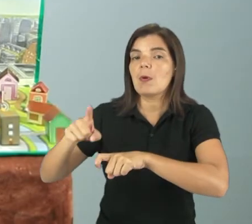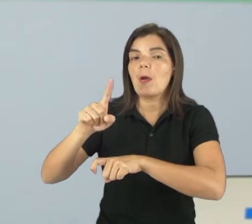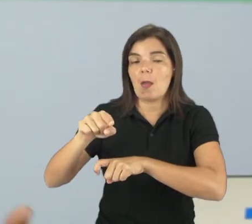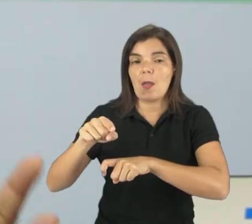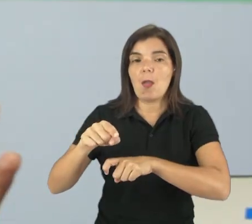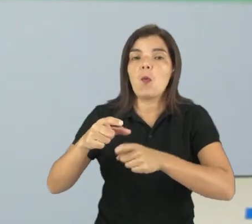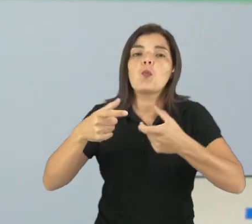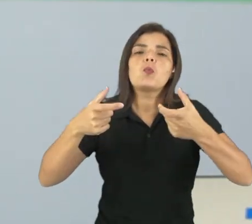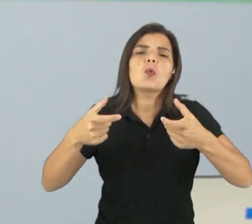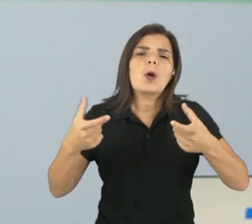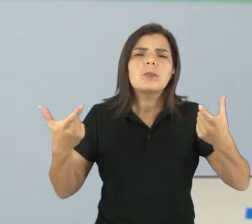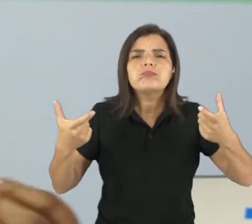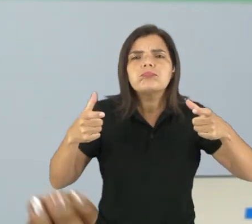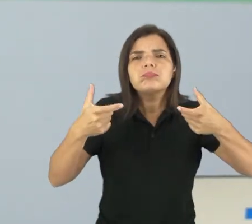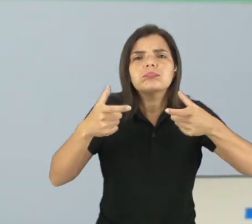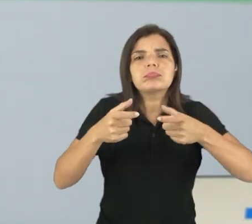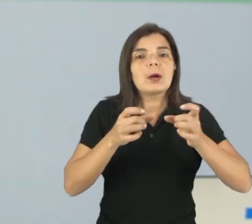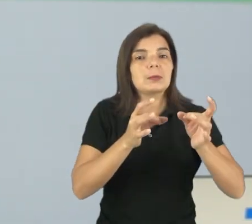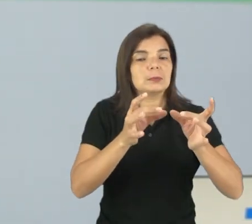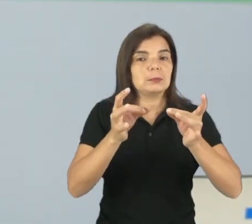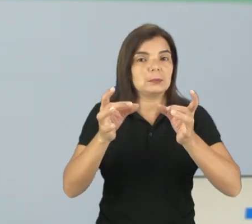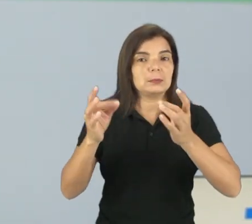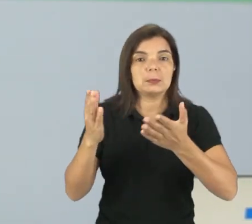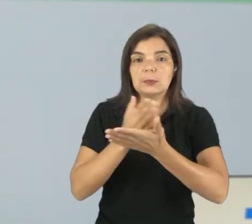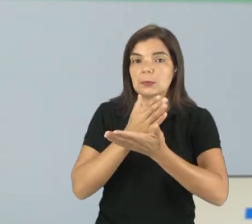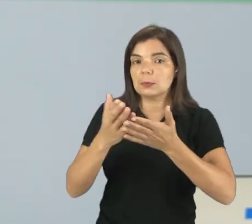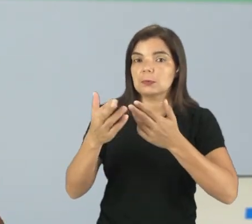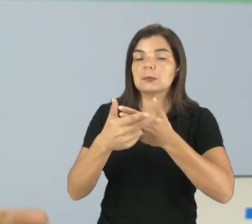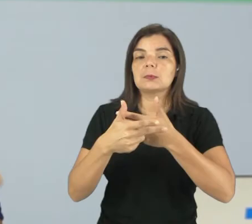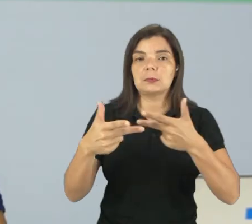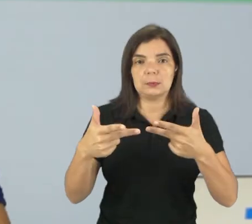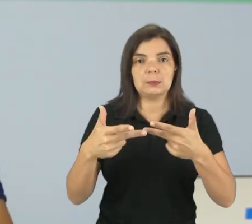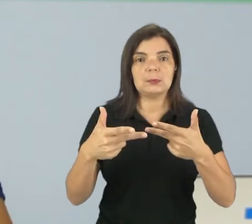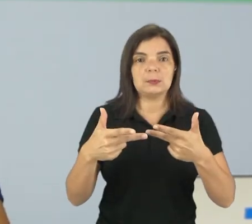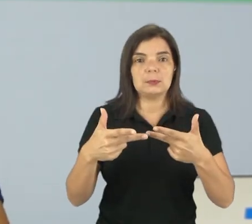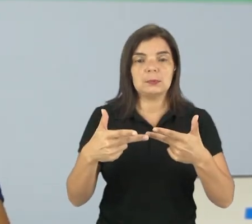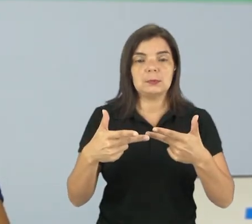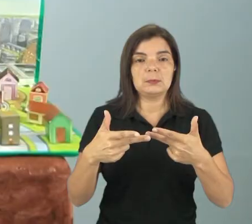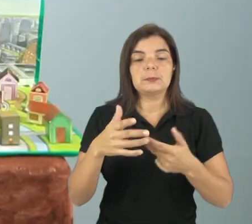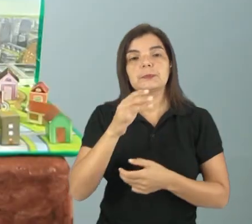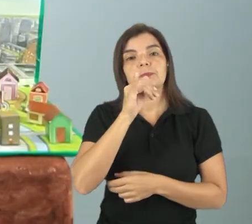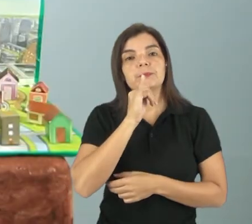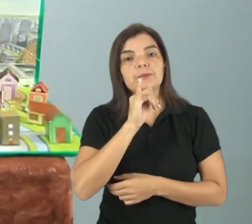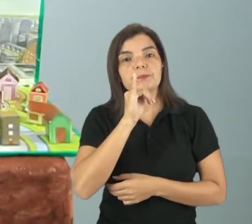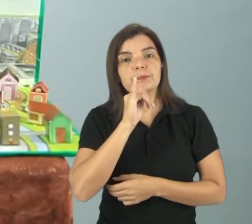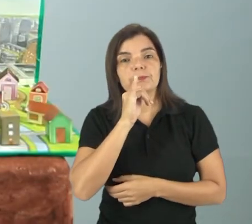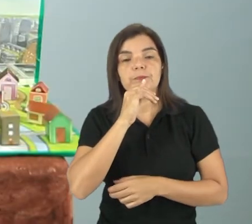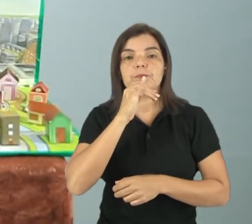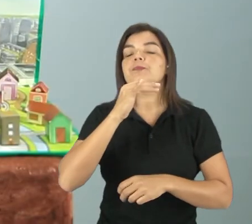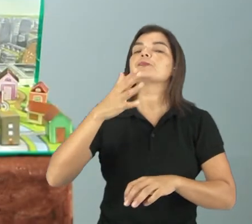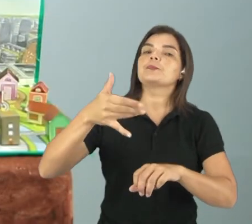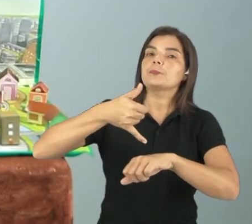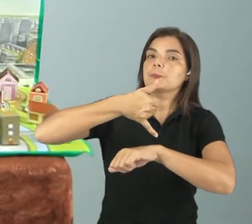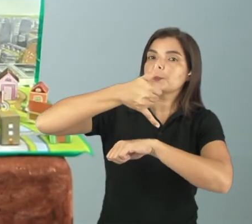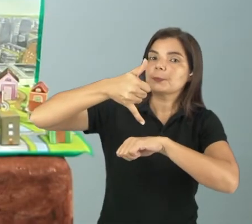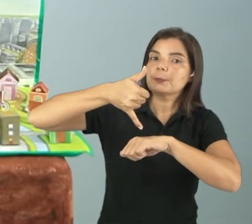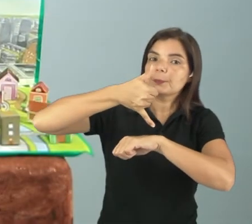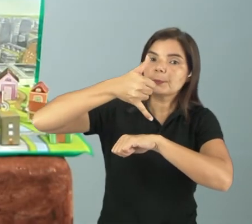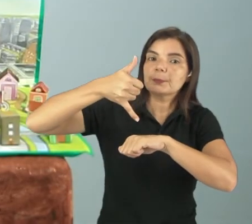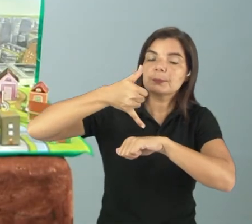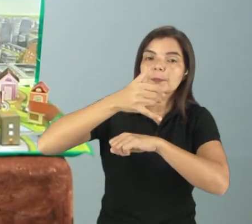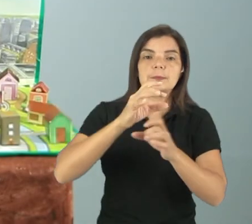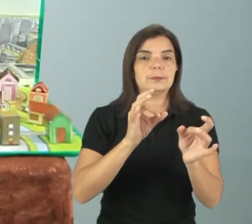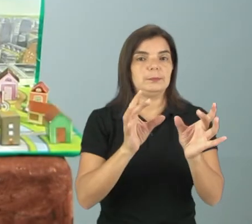é um comércio pequeno, né, para vender alguns produtos que, por exemplo, o óleo, né,